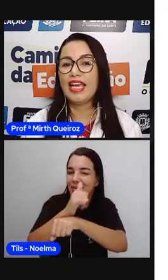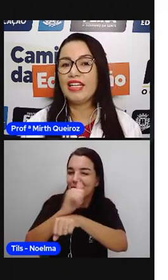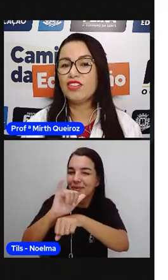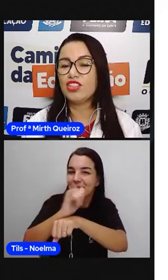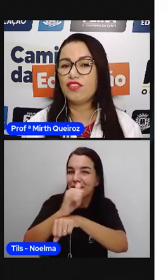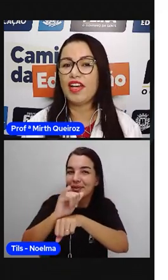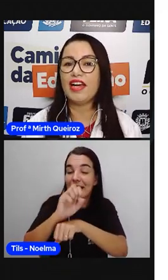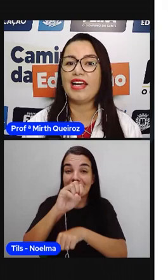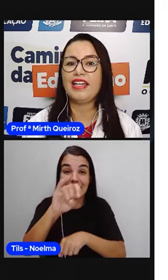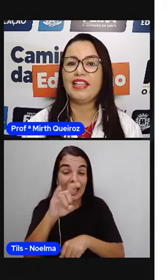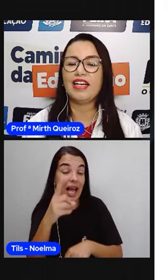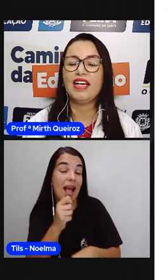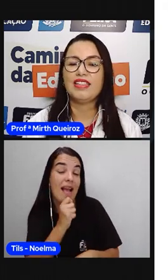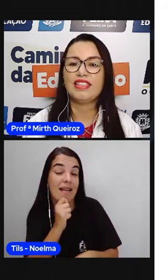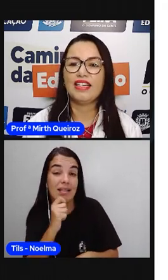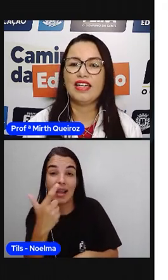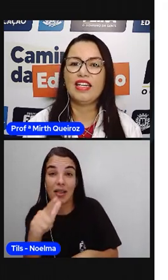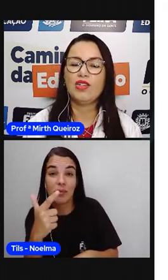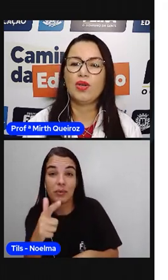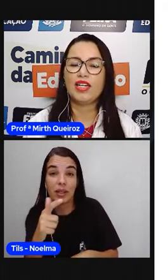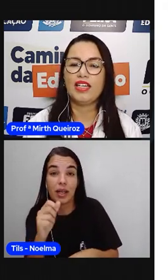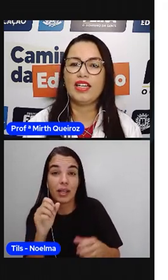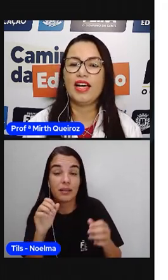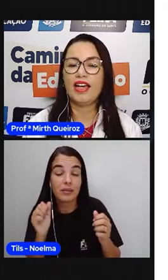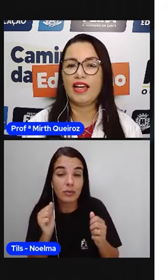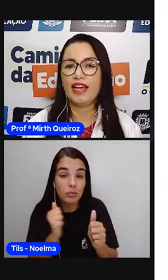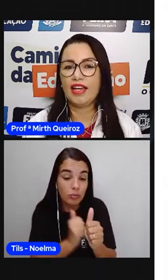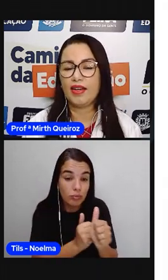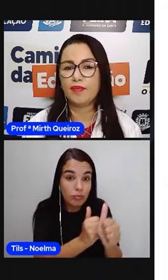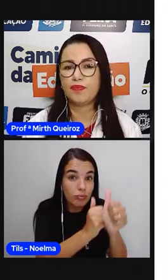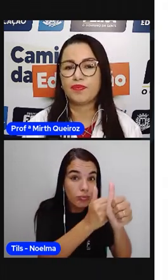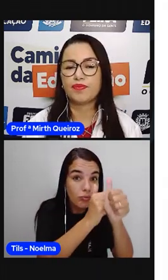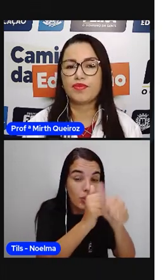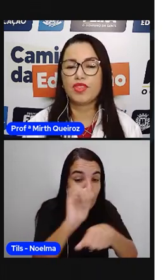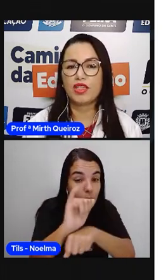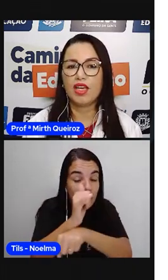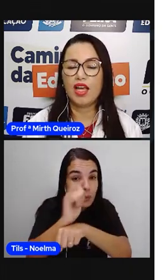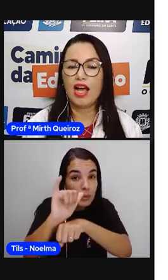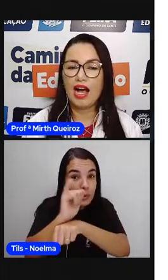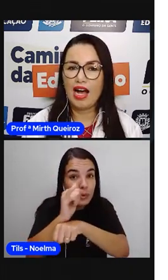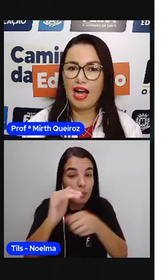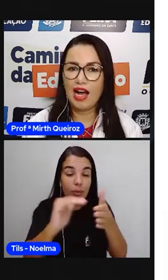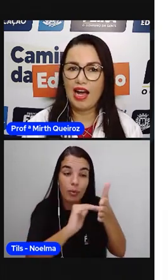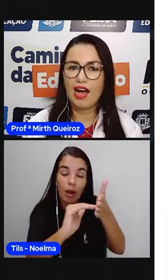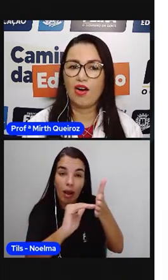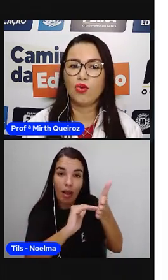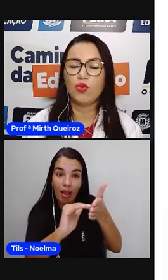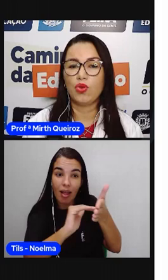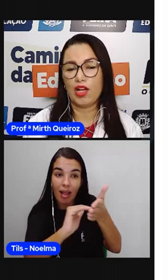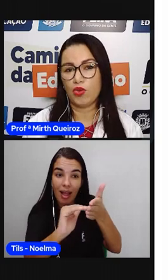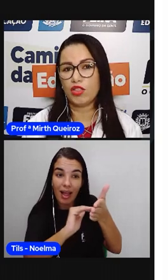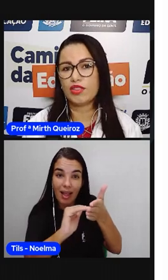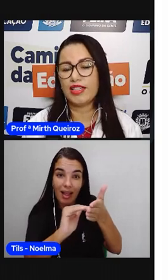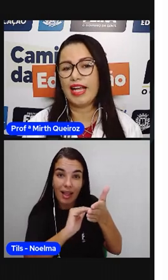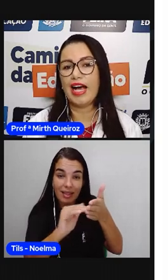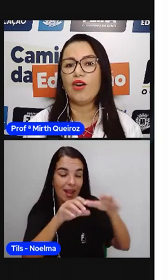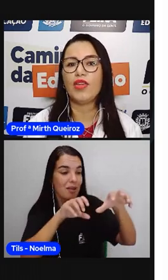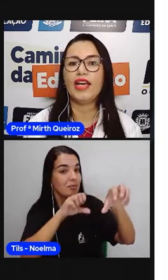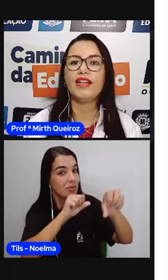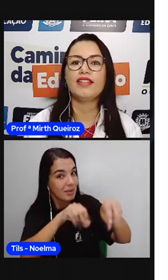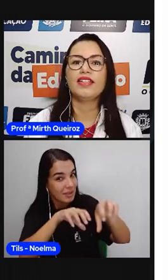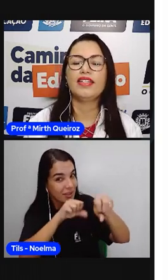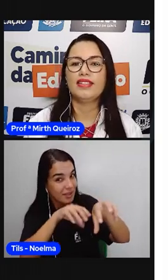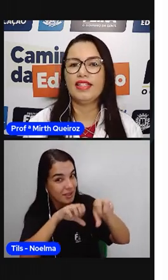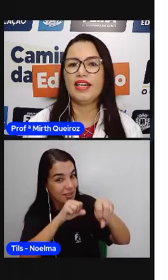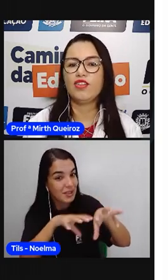Quem não estiver ainda seguindo aí o nosso canal,